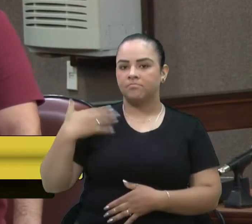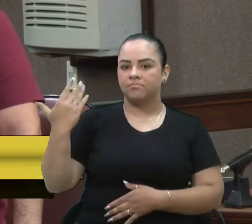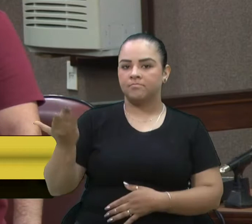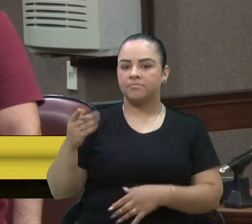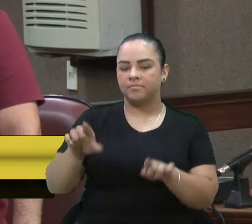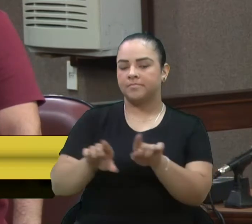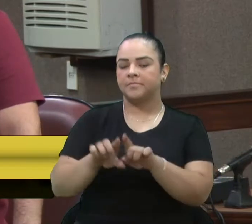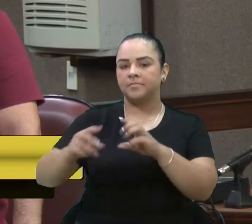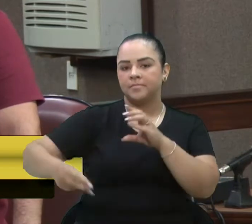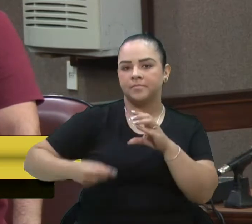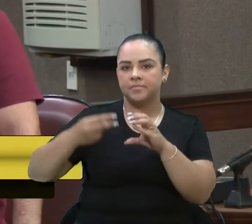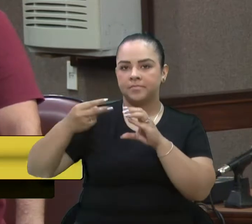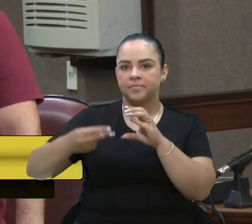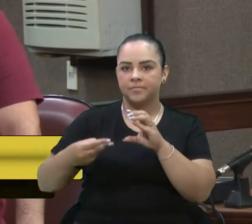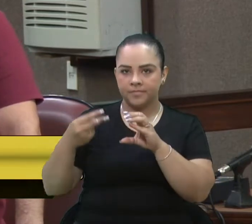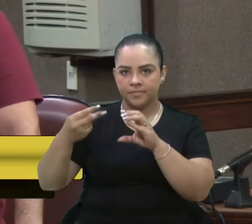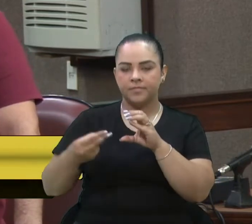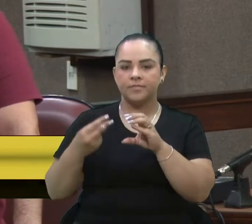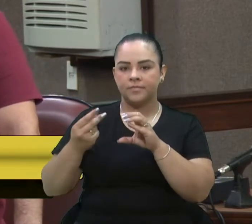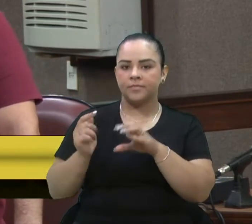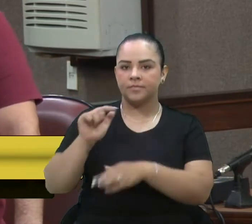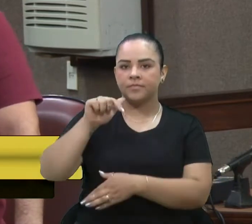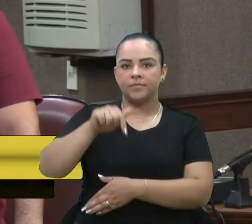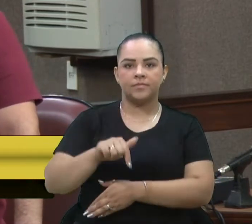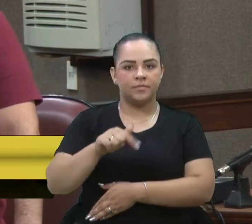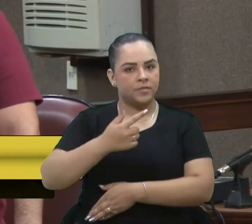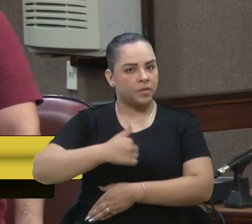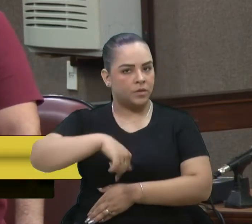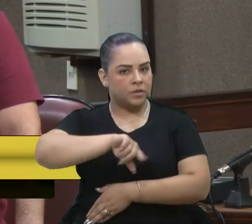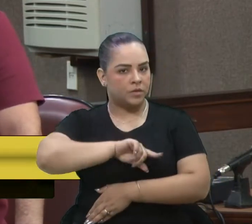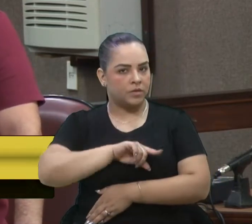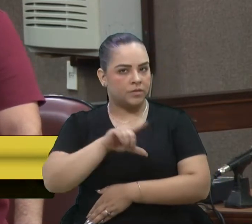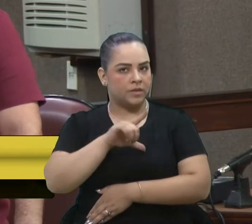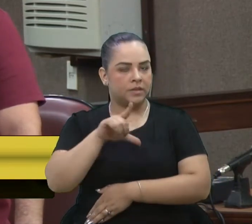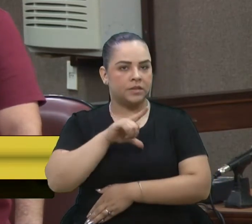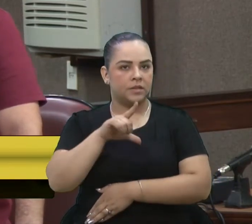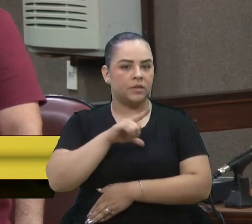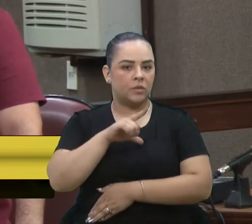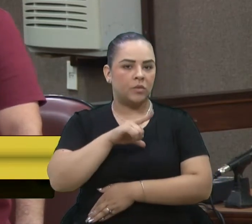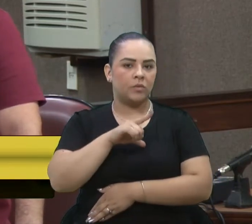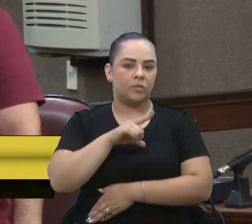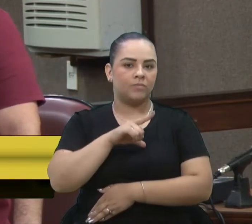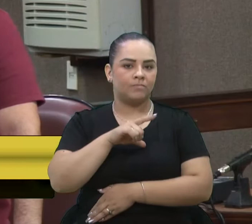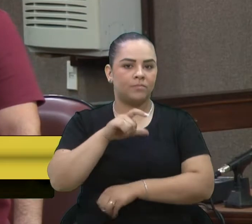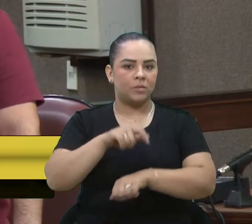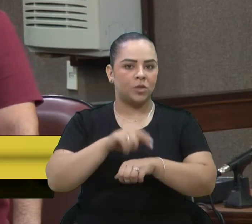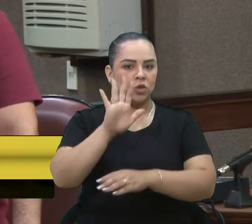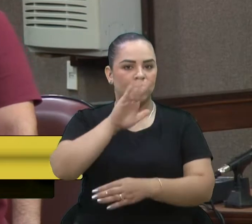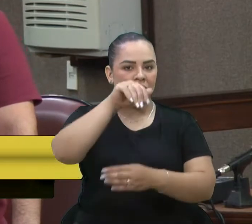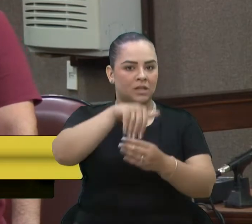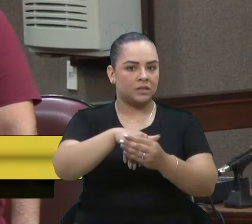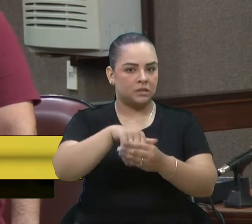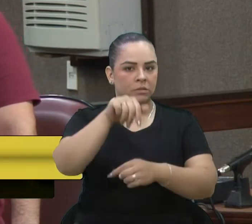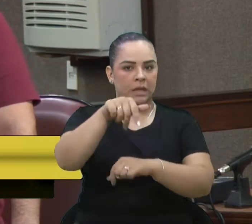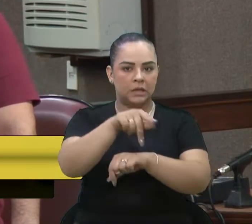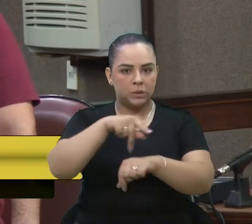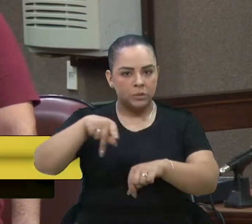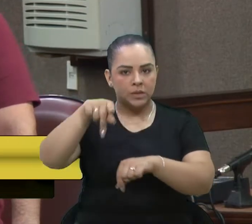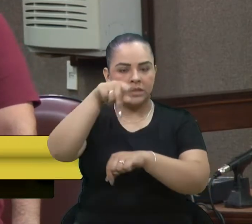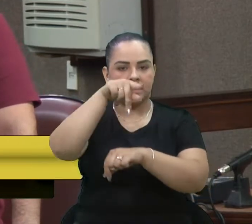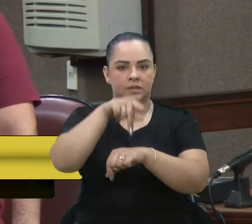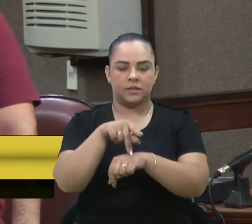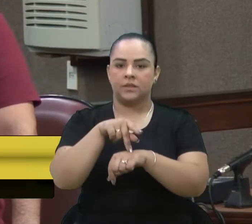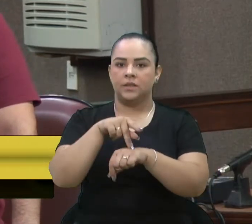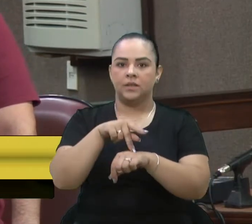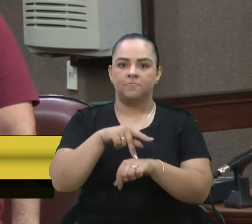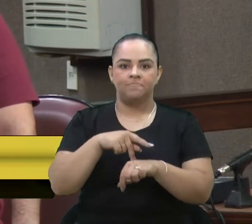a Câmara de Vereadores. Aqui, nós passaremos por um ano eleitoral no nosso país, onde os ânimos